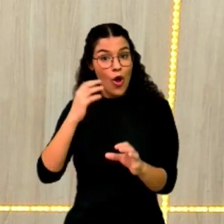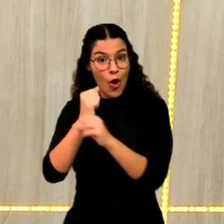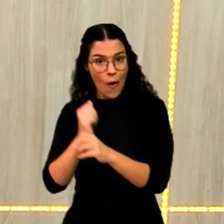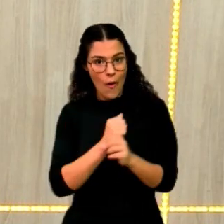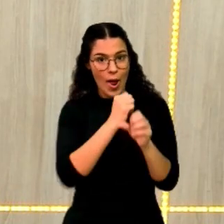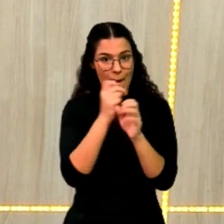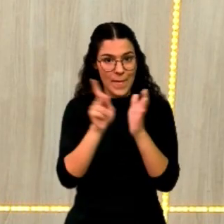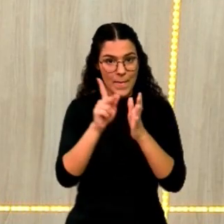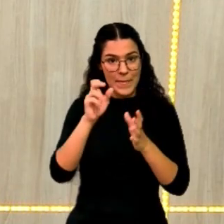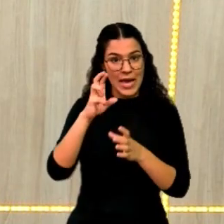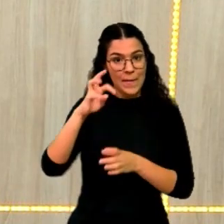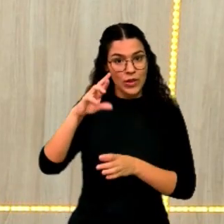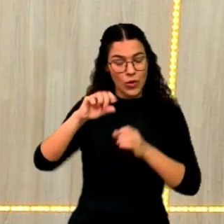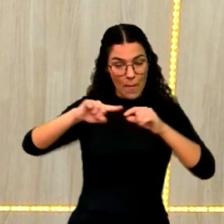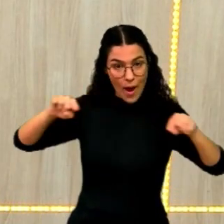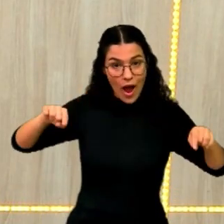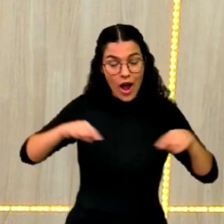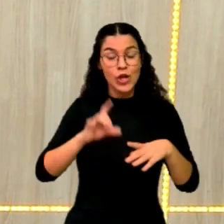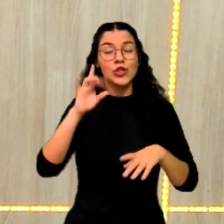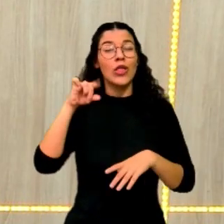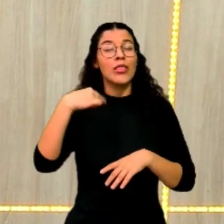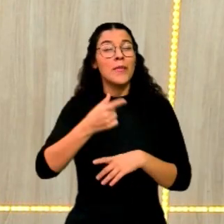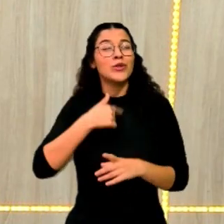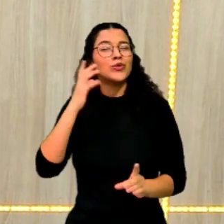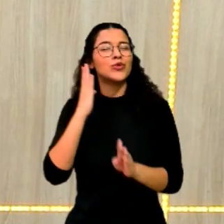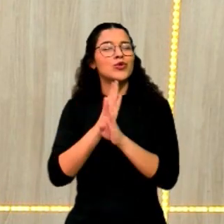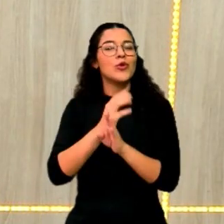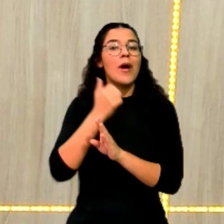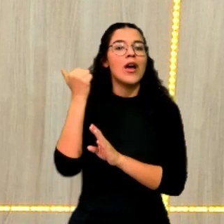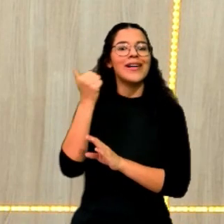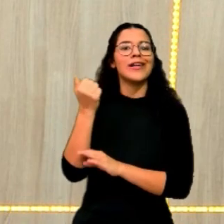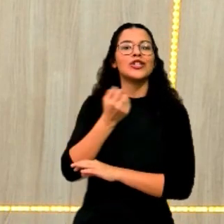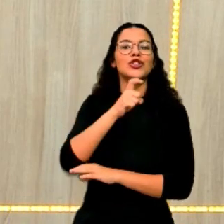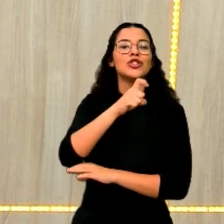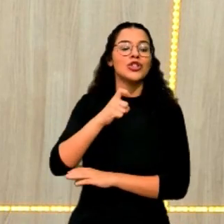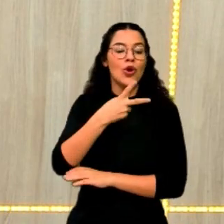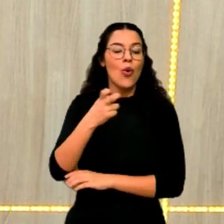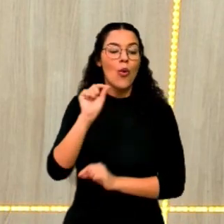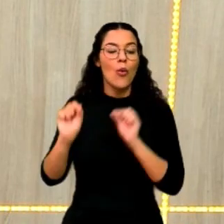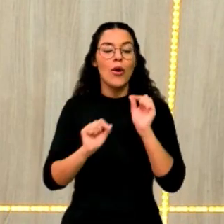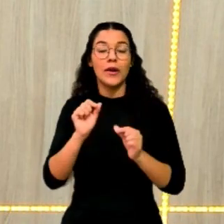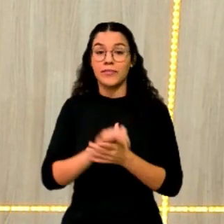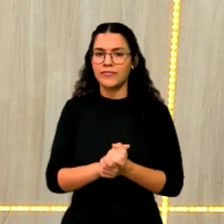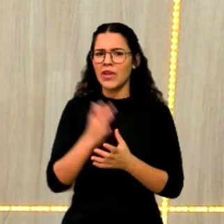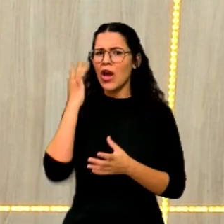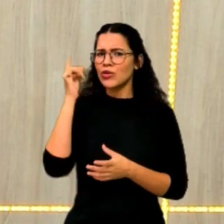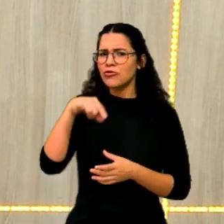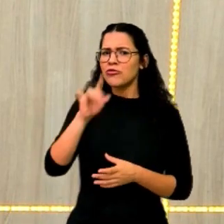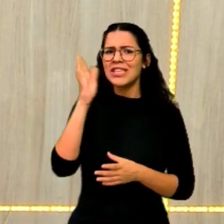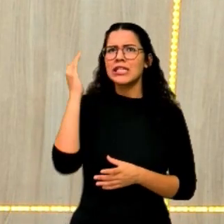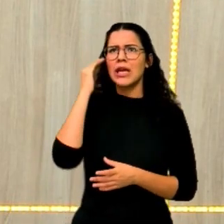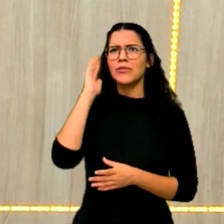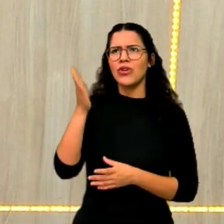a partir do momento que eu descobri o valor desse x. E aí, certamente, você já deve entrar na mente. Ah, triângulo